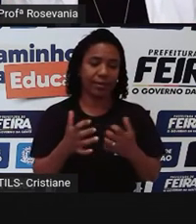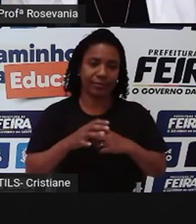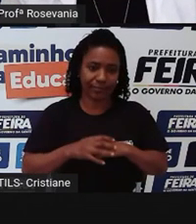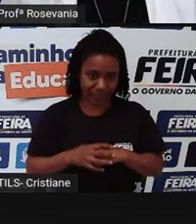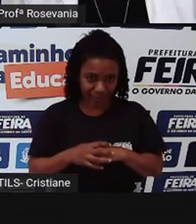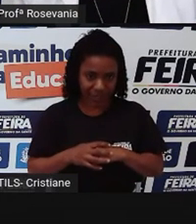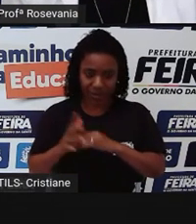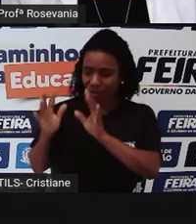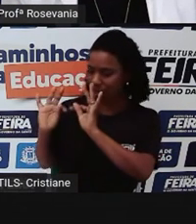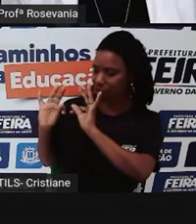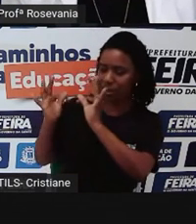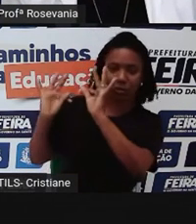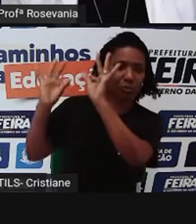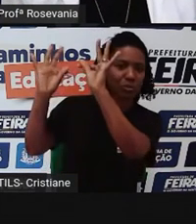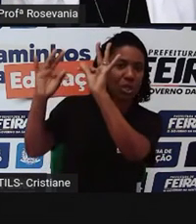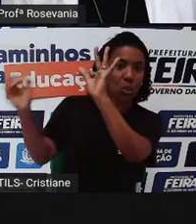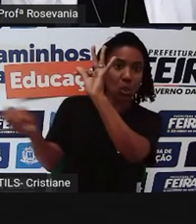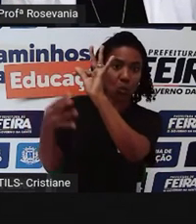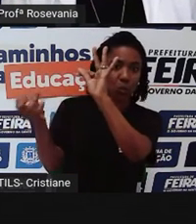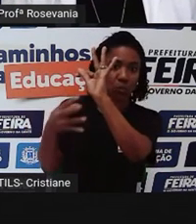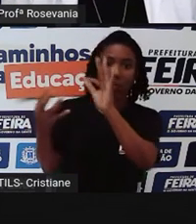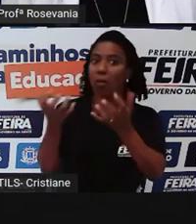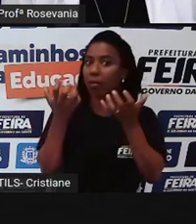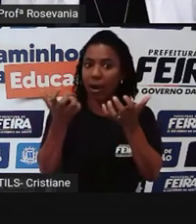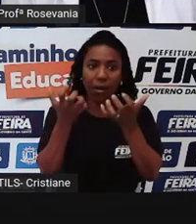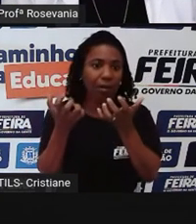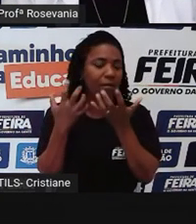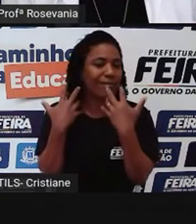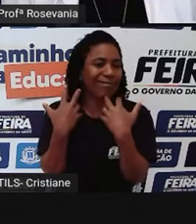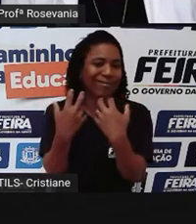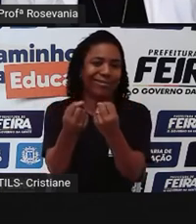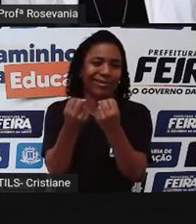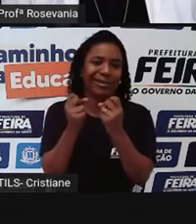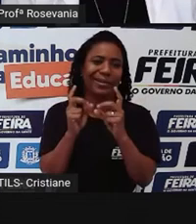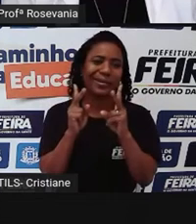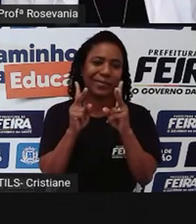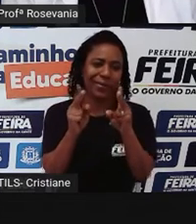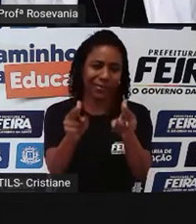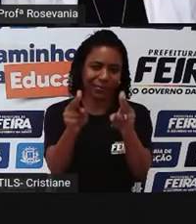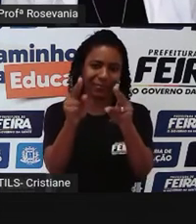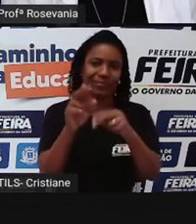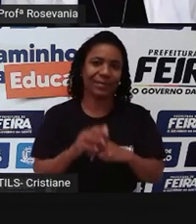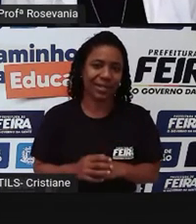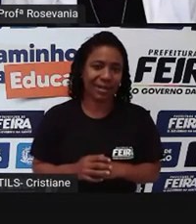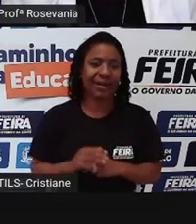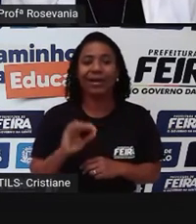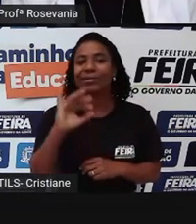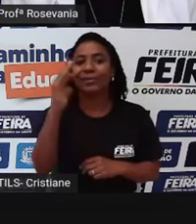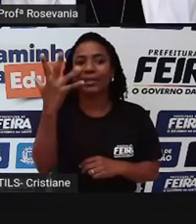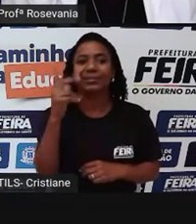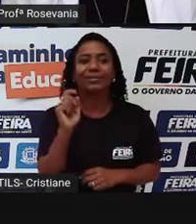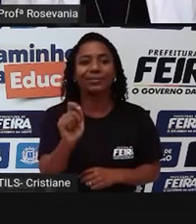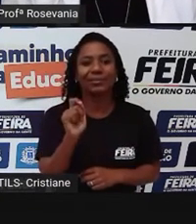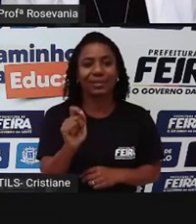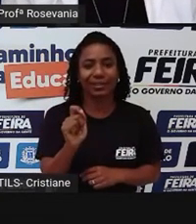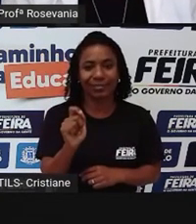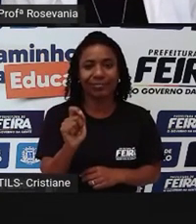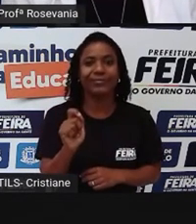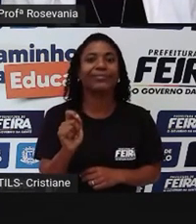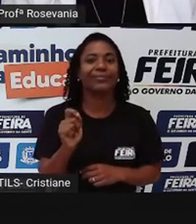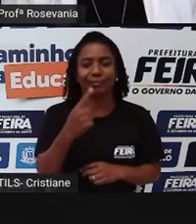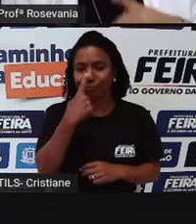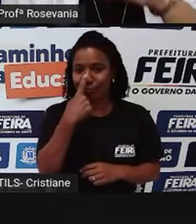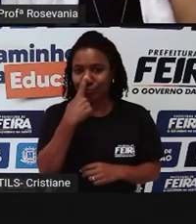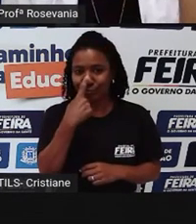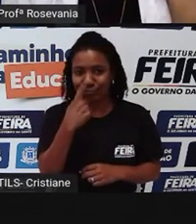tendo uma maior quantidade de coisas e isso gerou um problema que é a questão do desperdício e aqui a